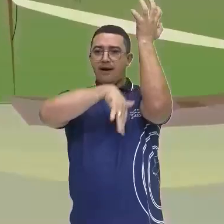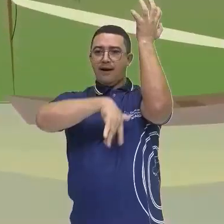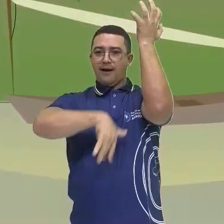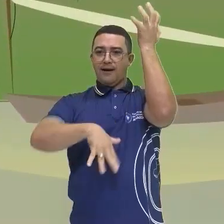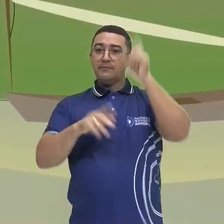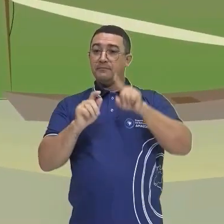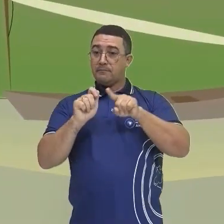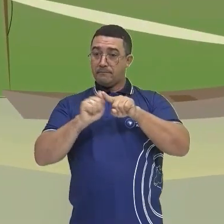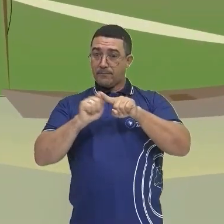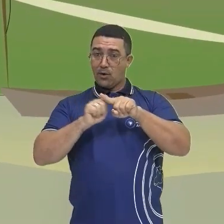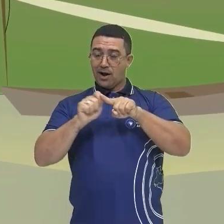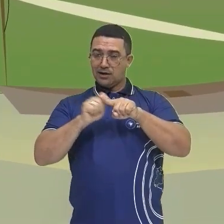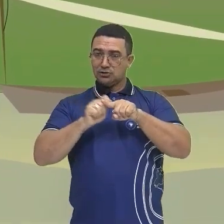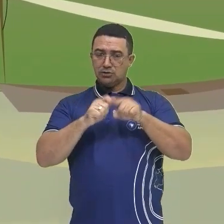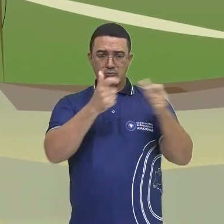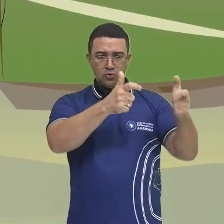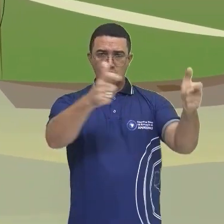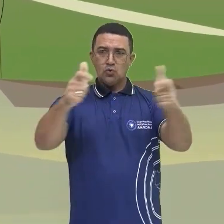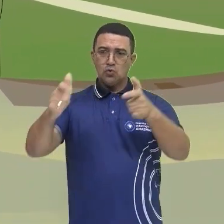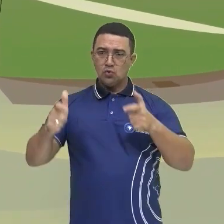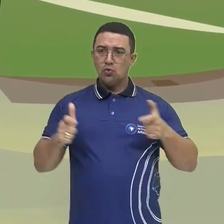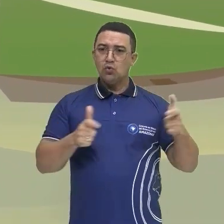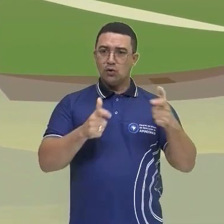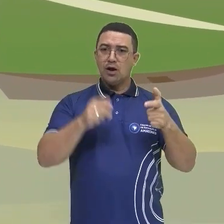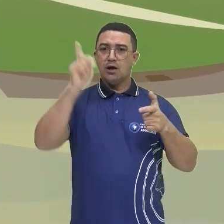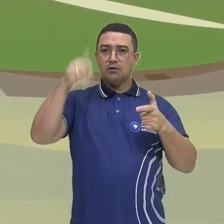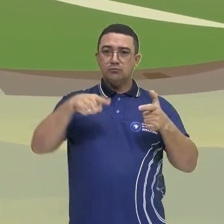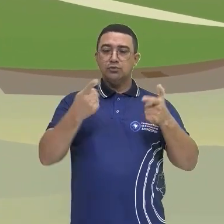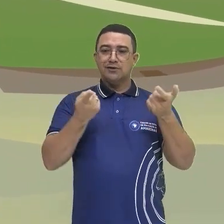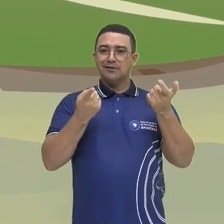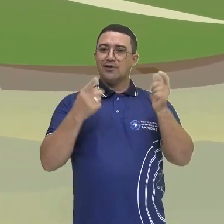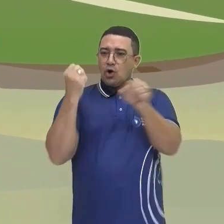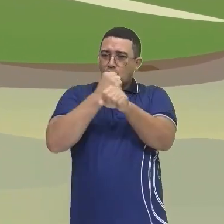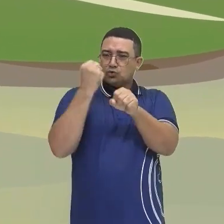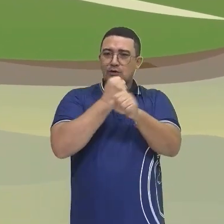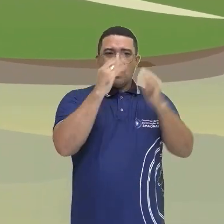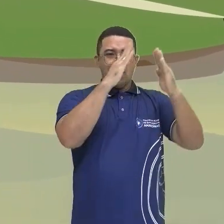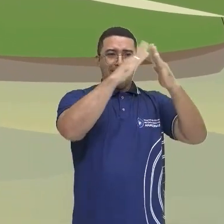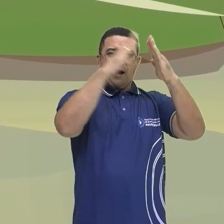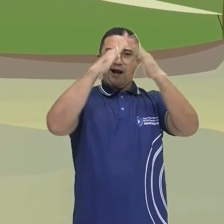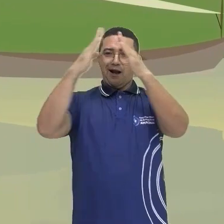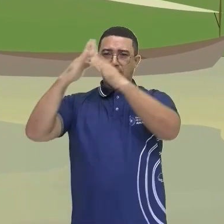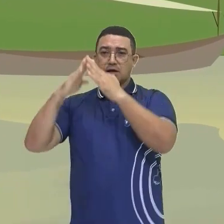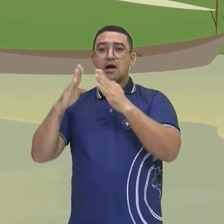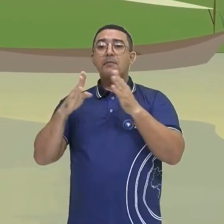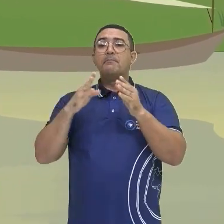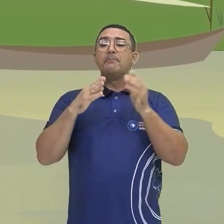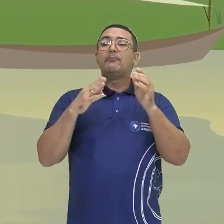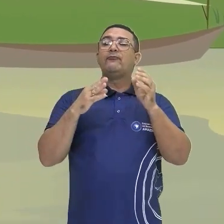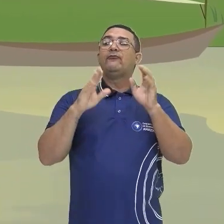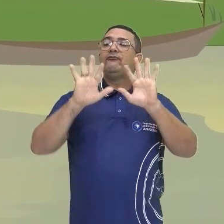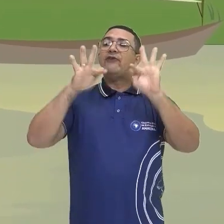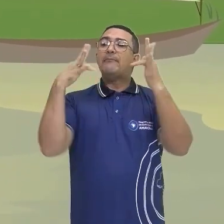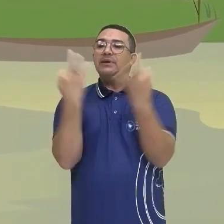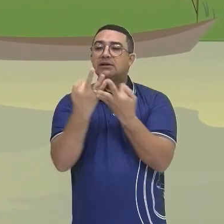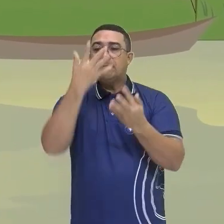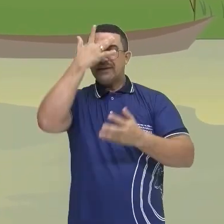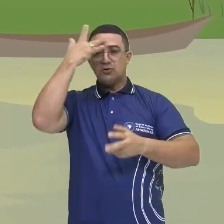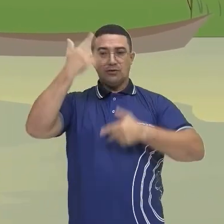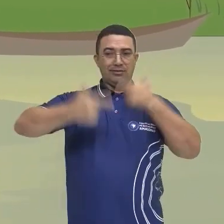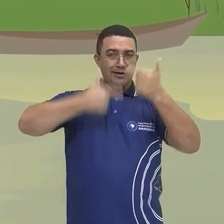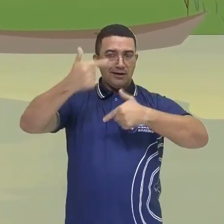O seringal era formado por uma espécie de barracão onde moravam os patrões e algumas famílias de trabalhadores,